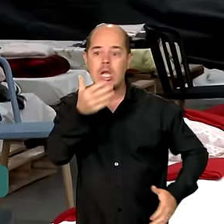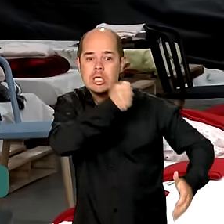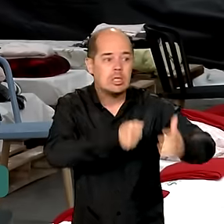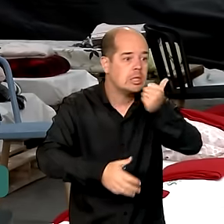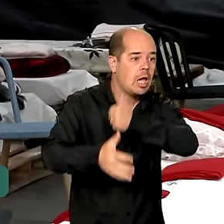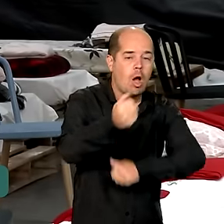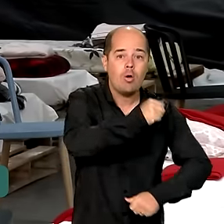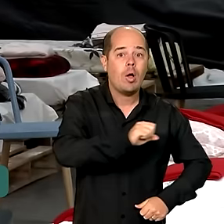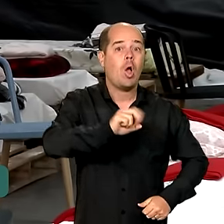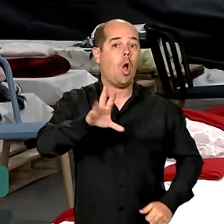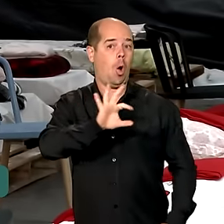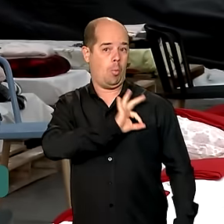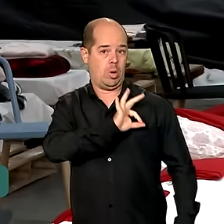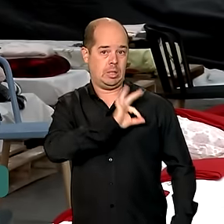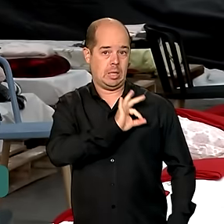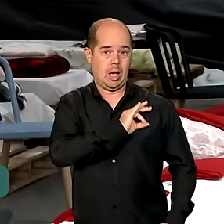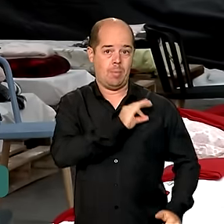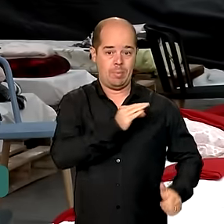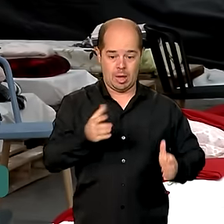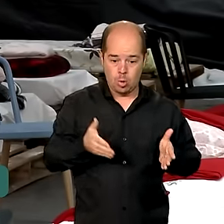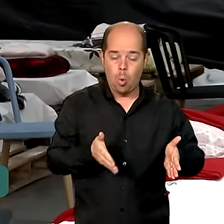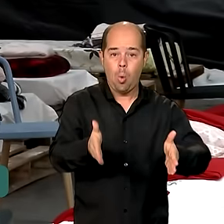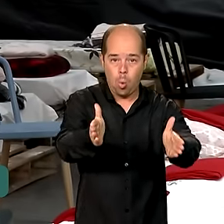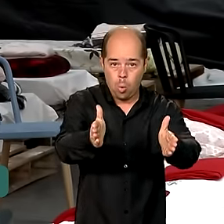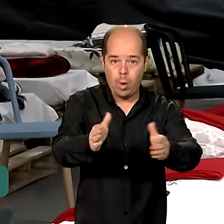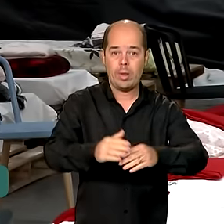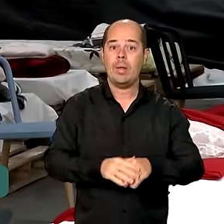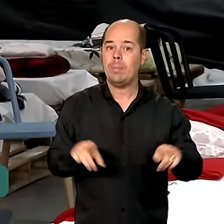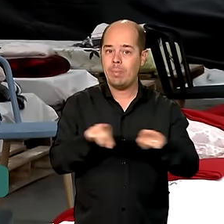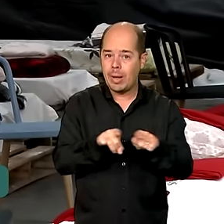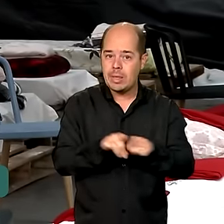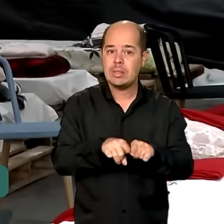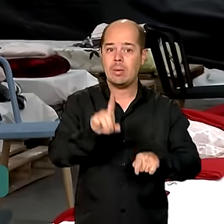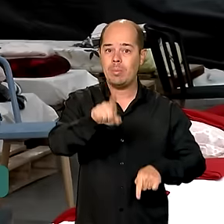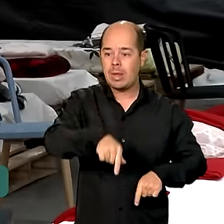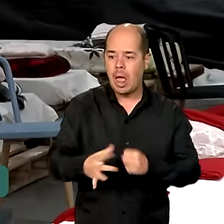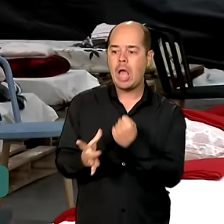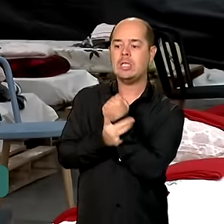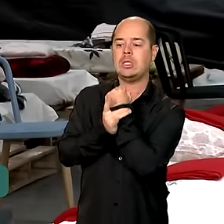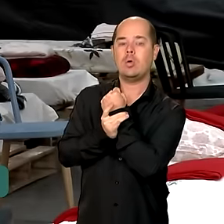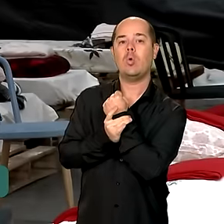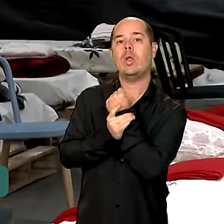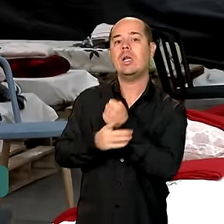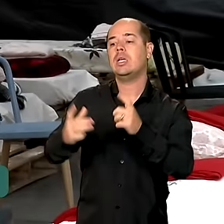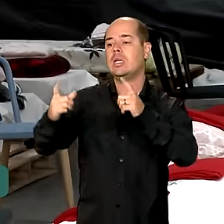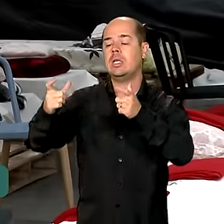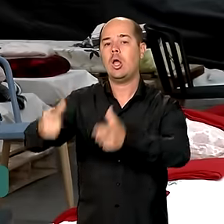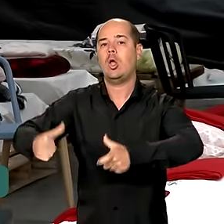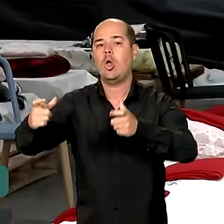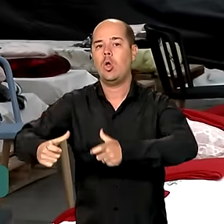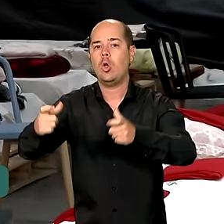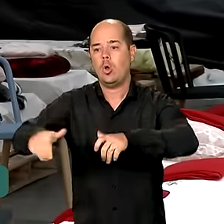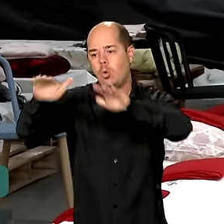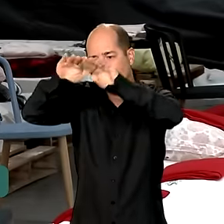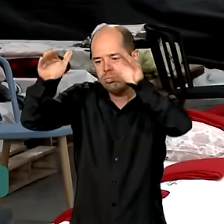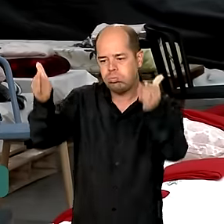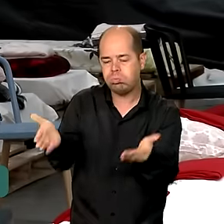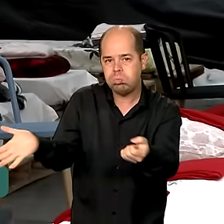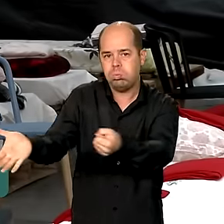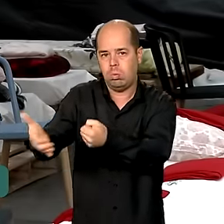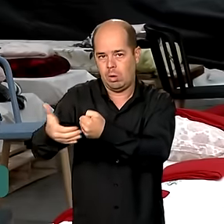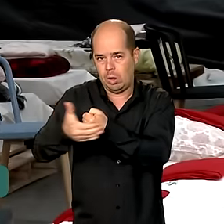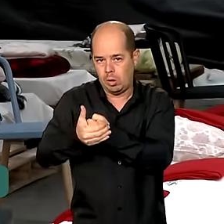policiamento das ruas, mas também na segurança dos abrigos que acolhem pessoas atingidas pelas enchentes.